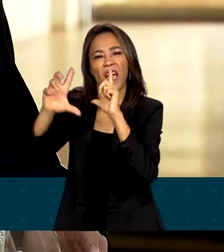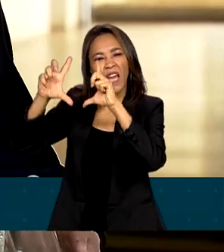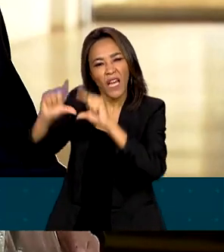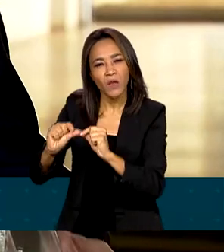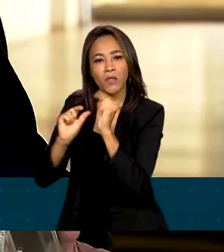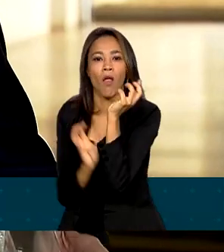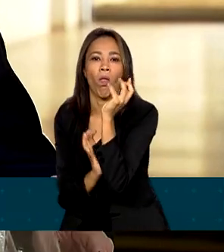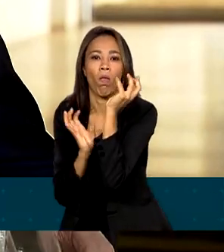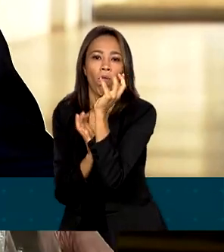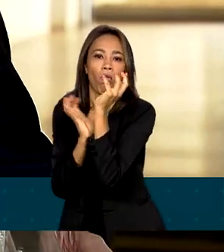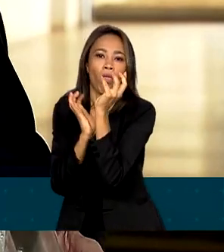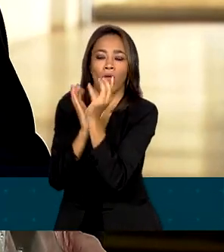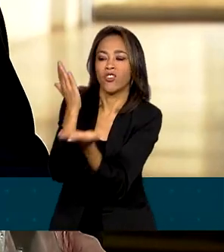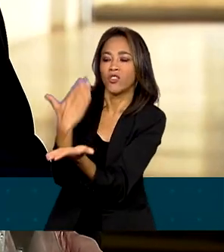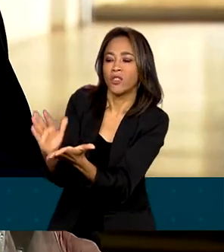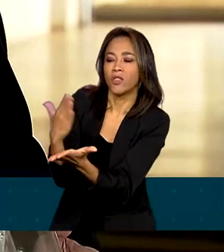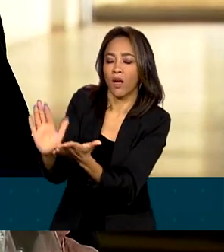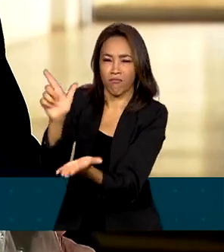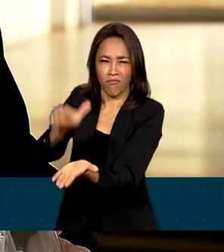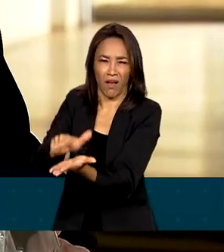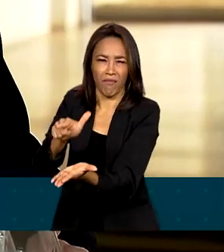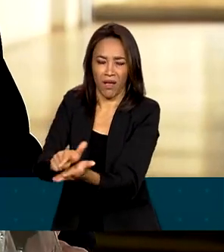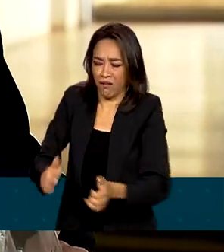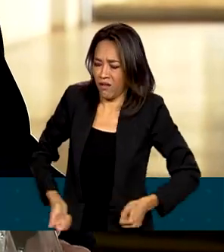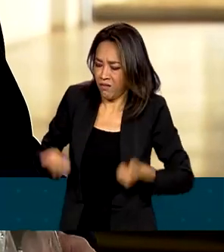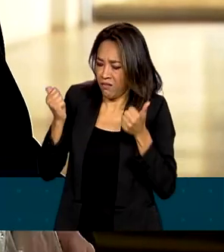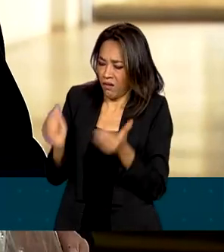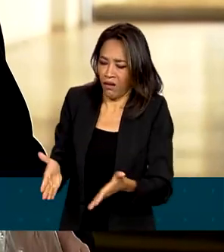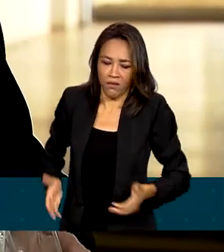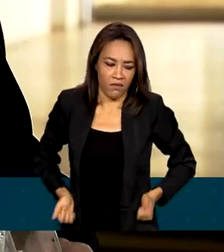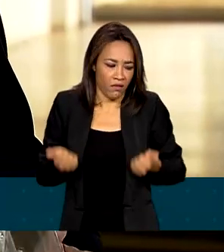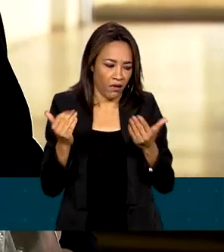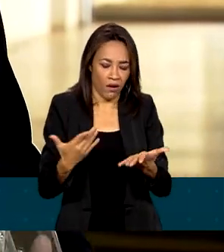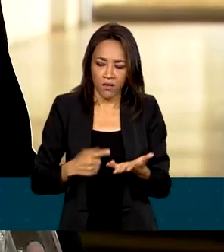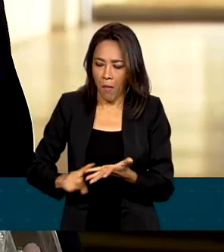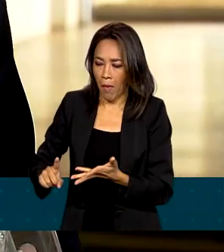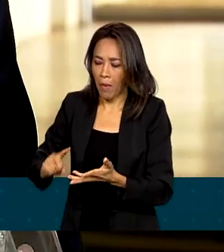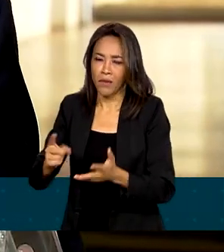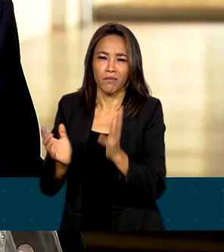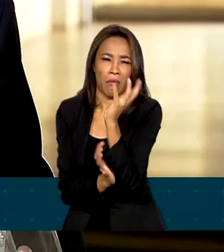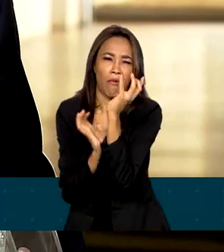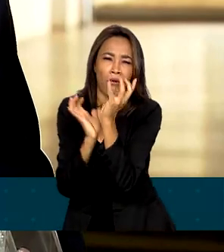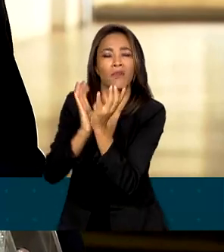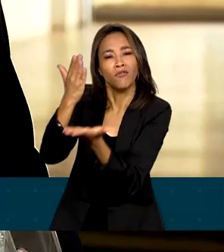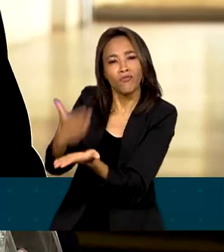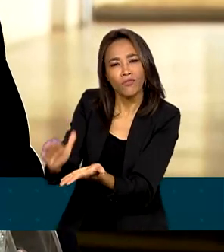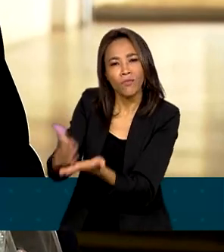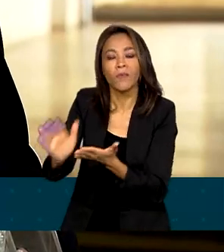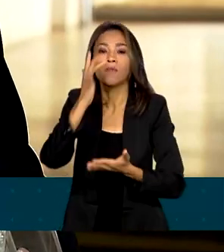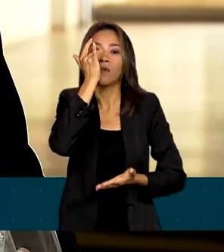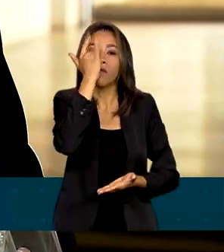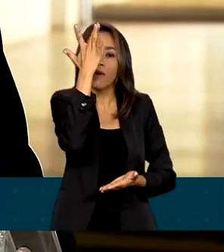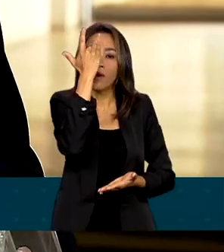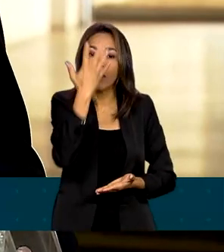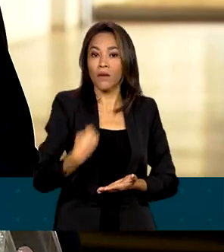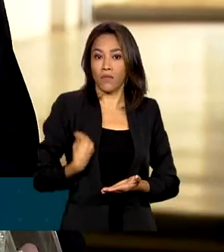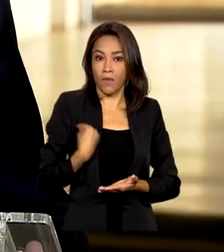tempo, tirar papel e reduzir despesa, facilitar a vida do empreendedor e